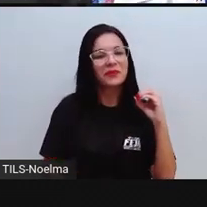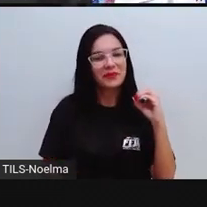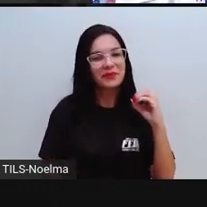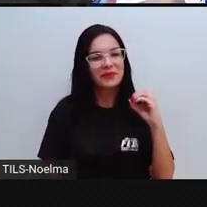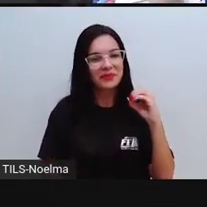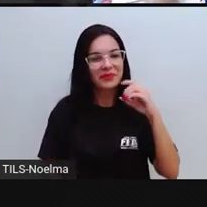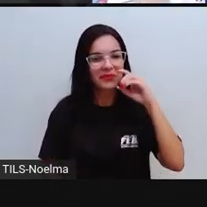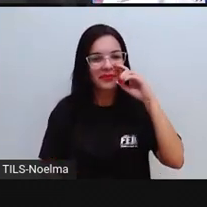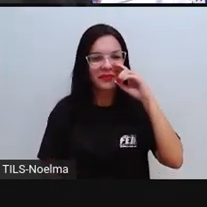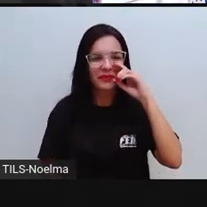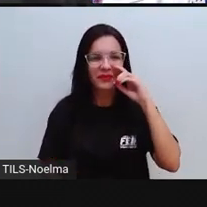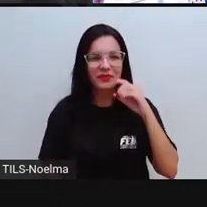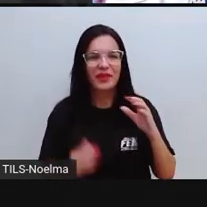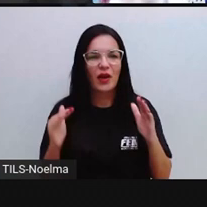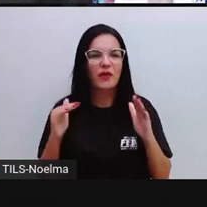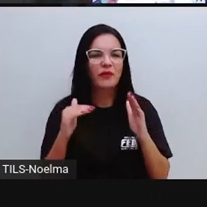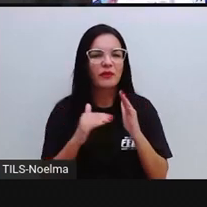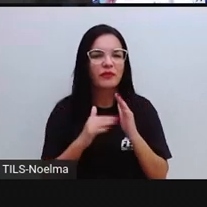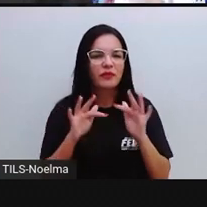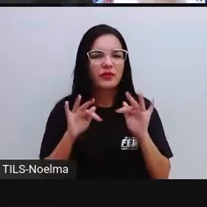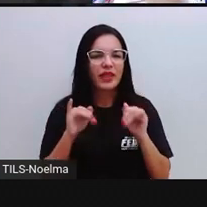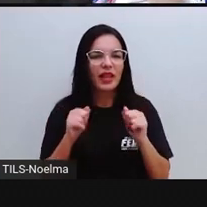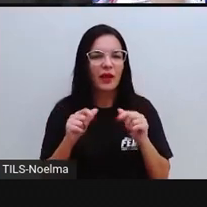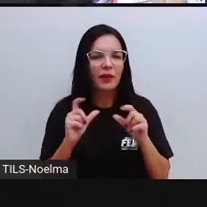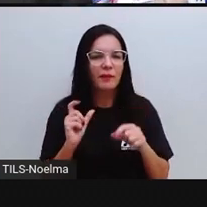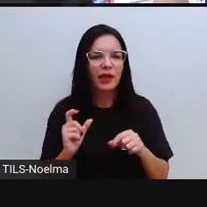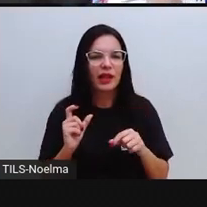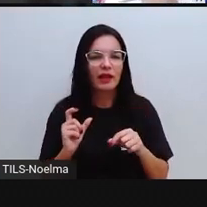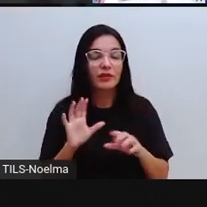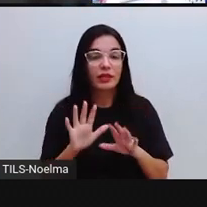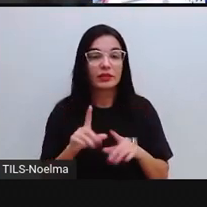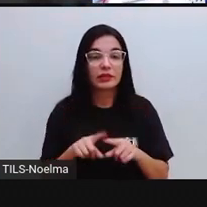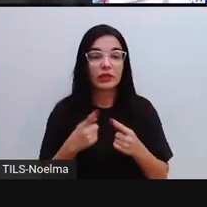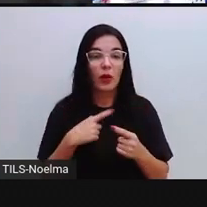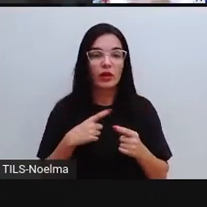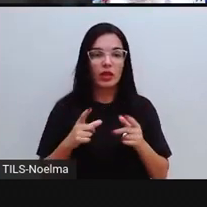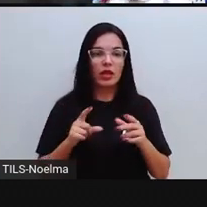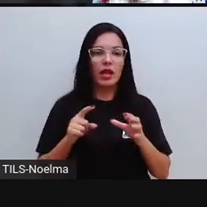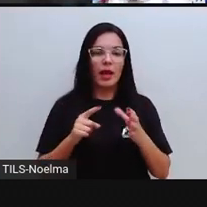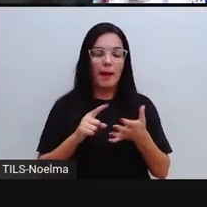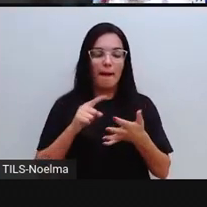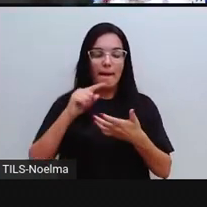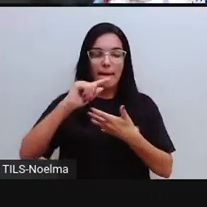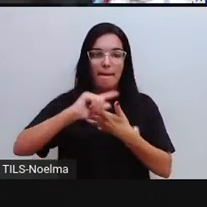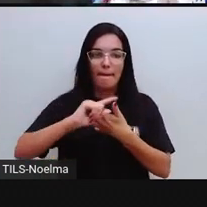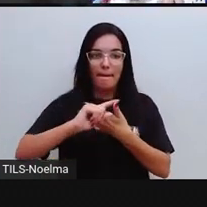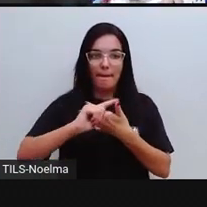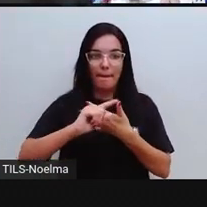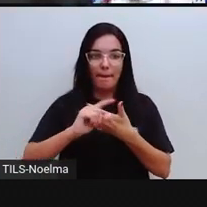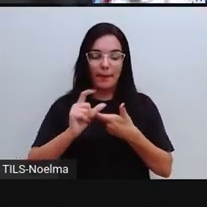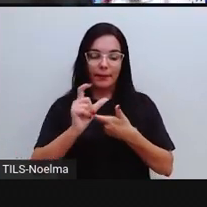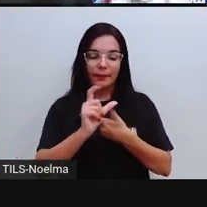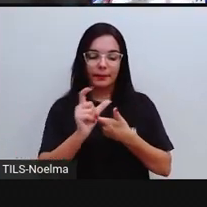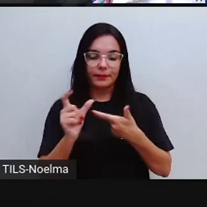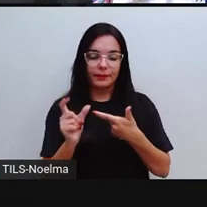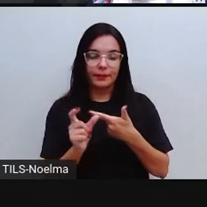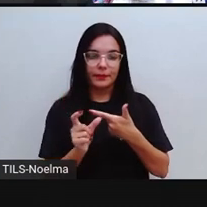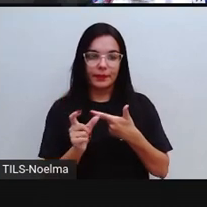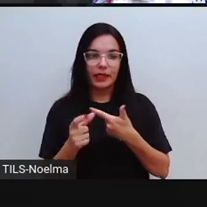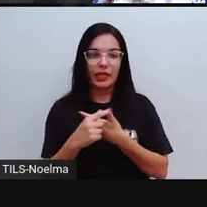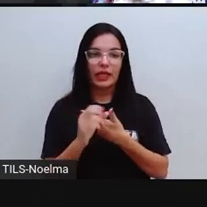sílaba, lá no final da palavra. Na primeira sílaba, ela tem o som de Si, ó, Sim,